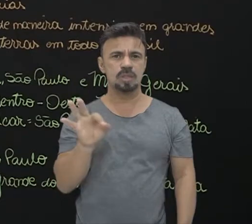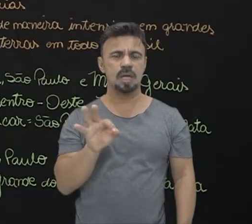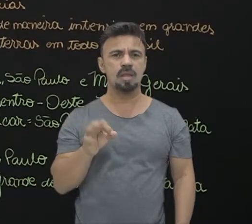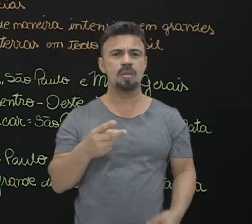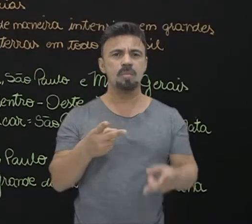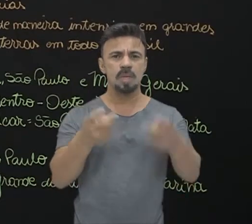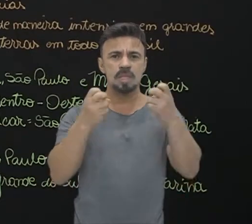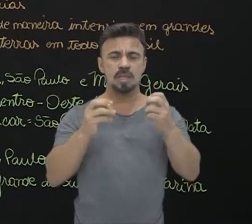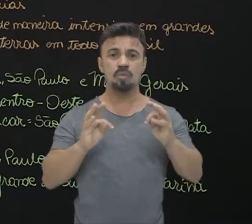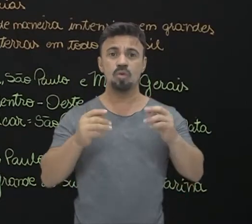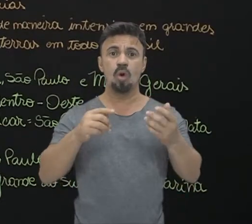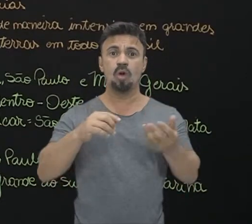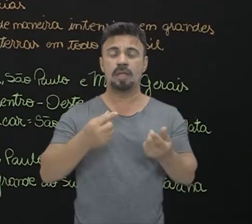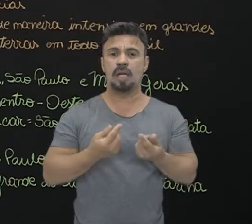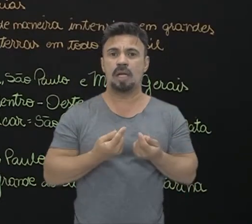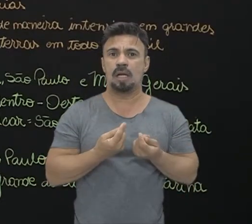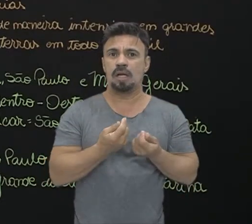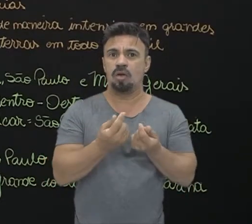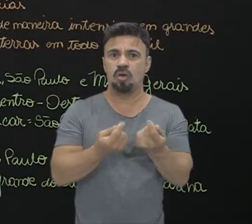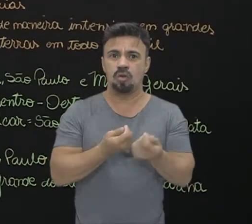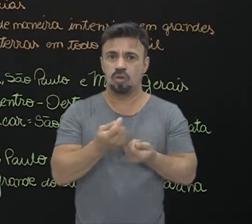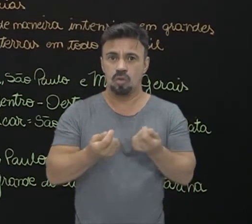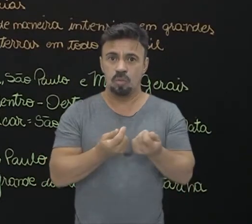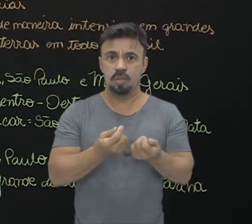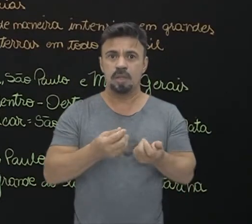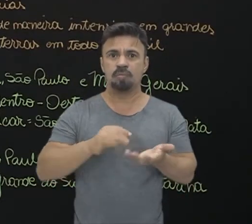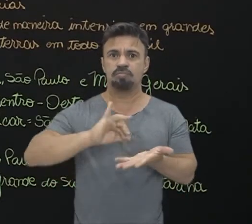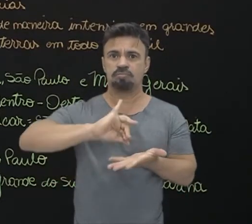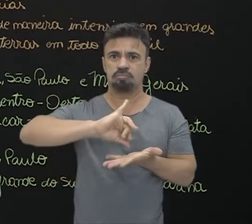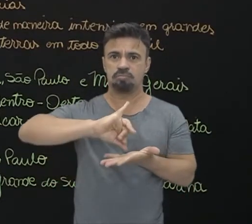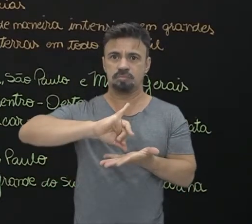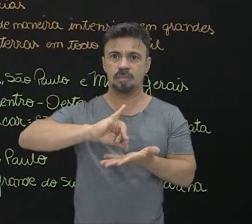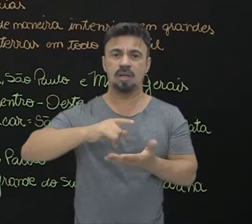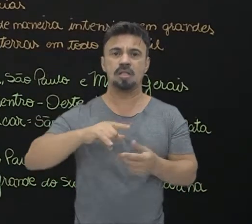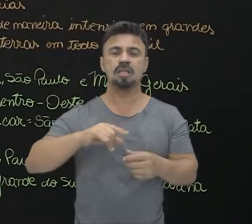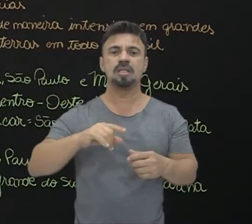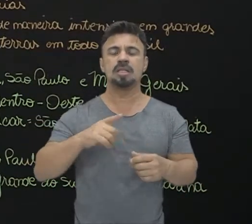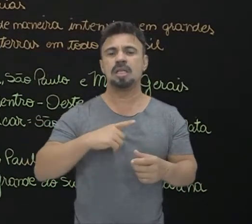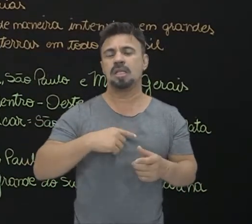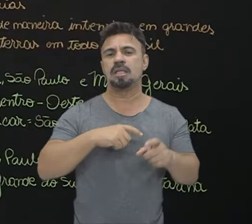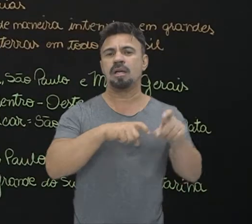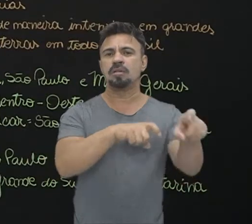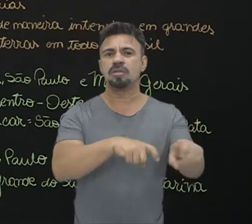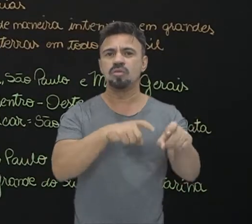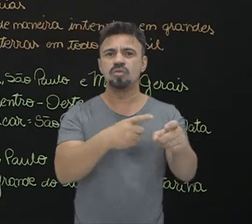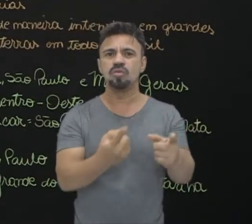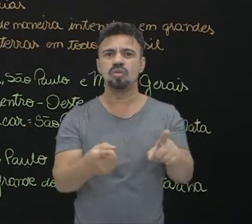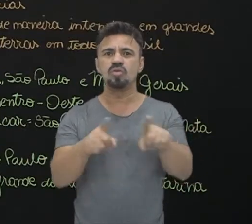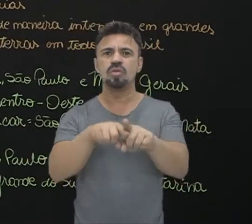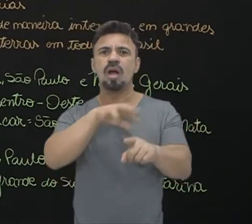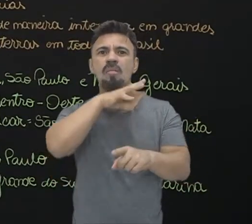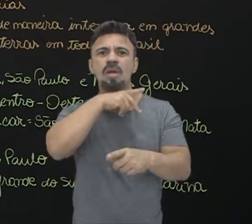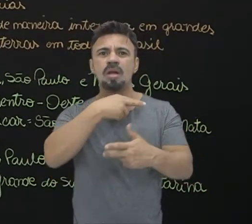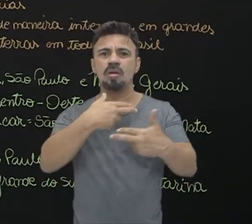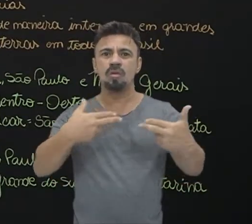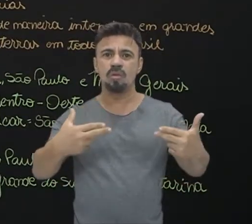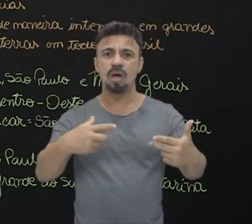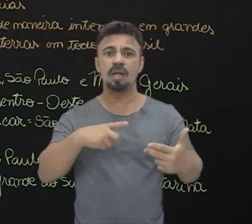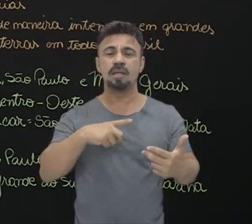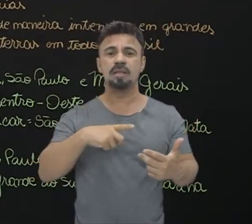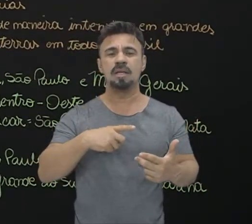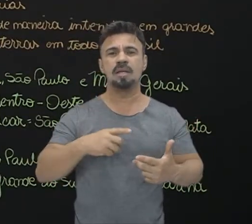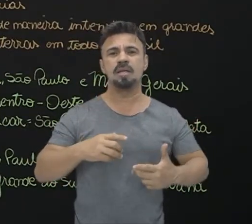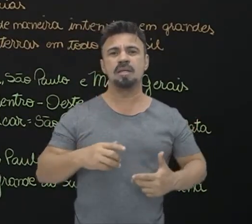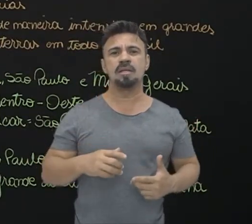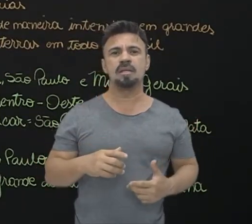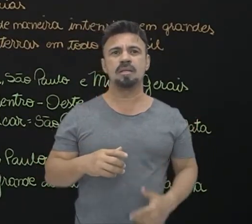percebam que toda a economia gerada pelo país, entre a agricultura junto com a pecuária, ela corresponde